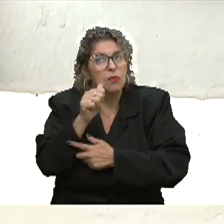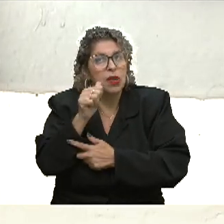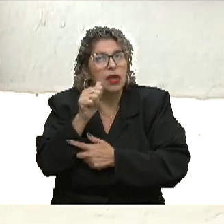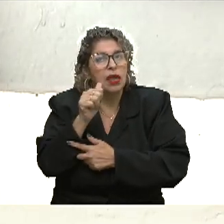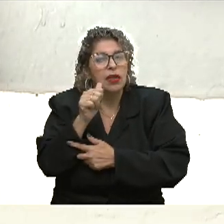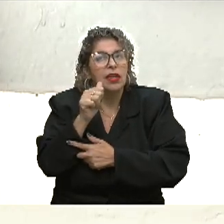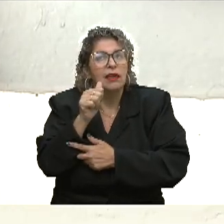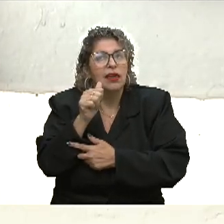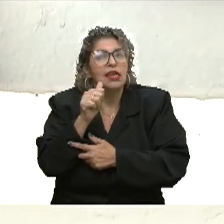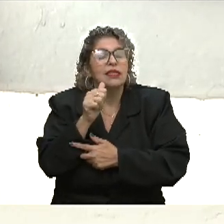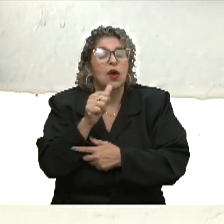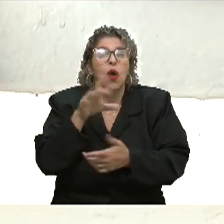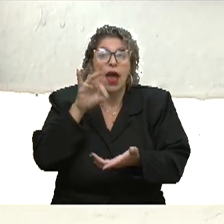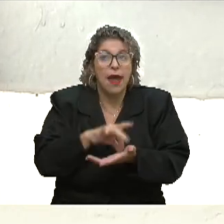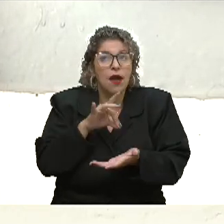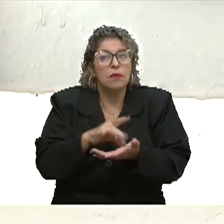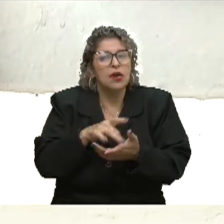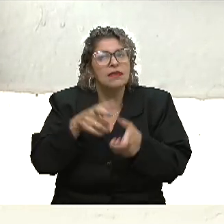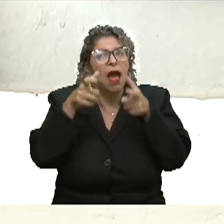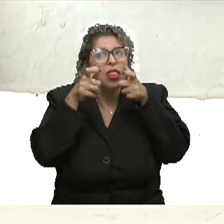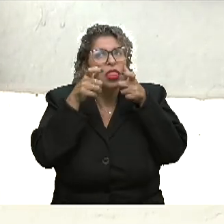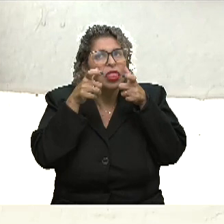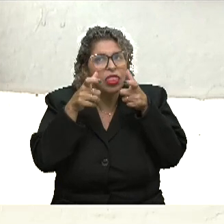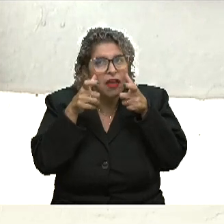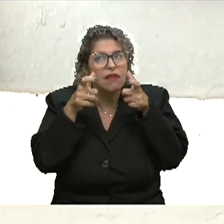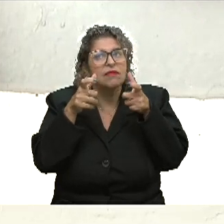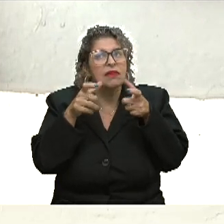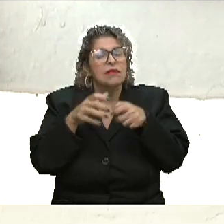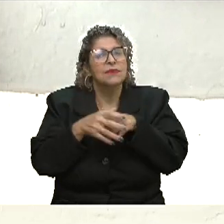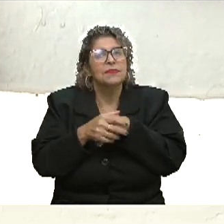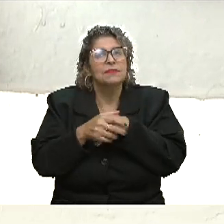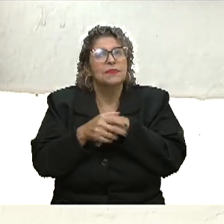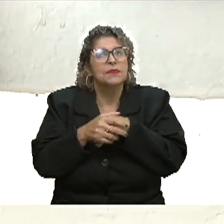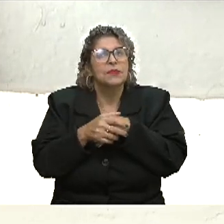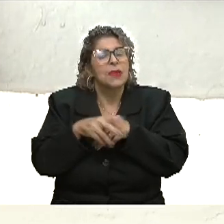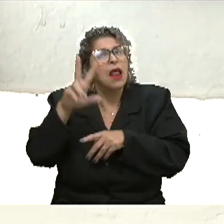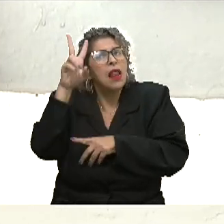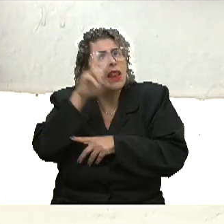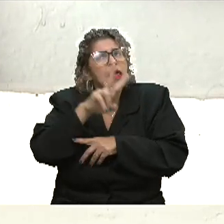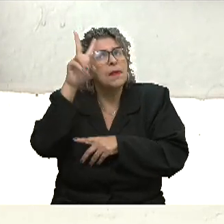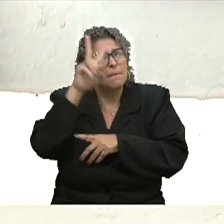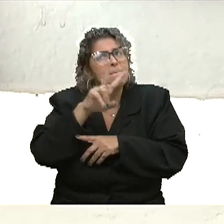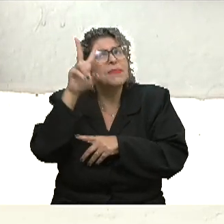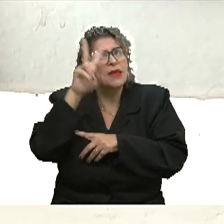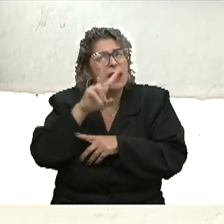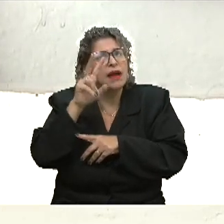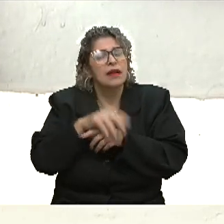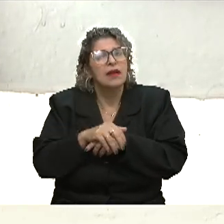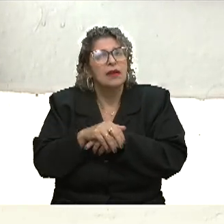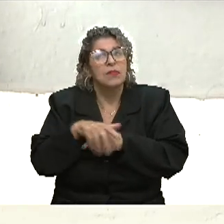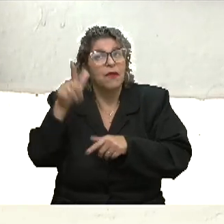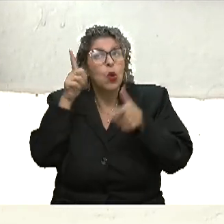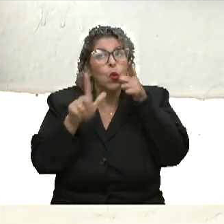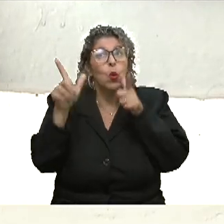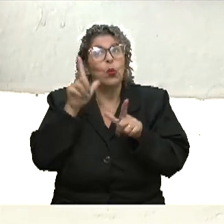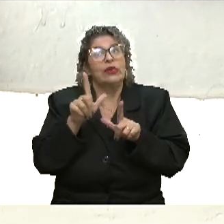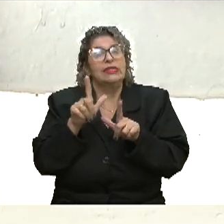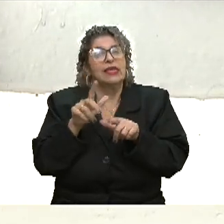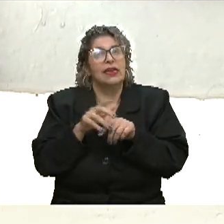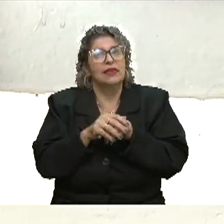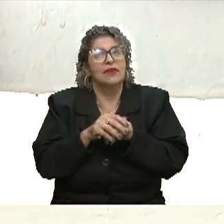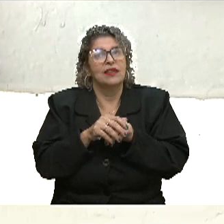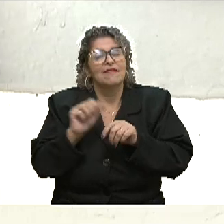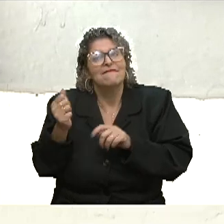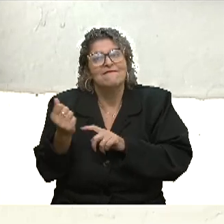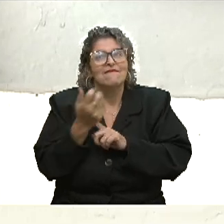Então, a gente tem que realmente estar muito atentos para lembrar sempre que foi uma coisa conquistada. e a gente tem que